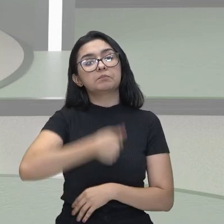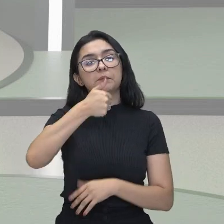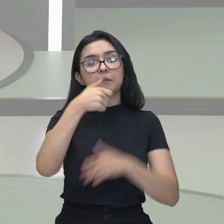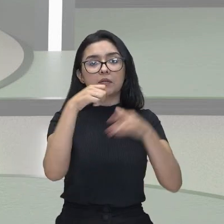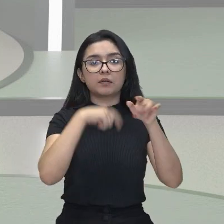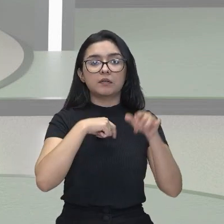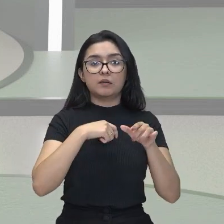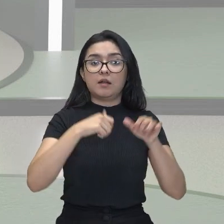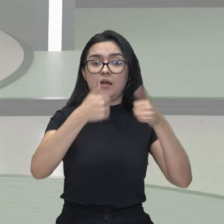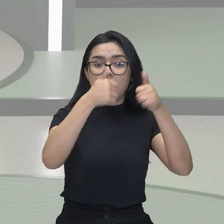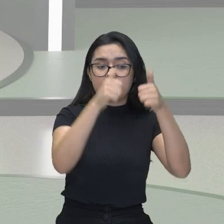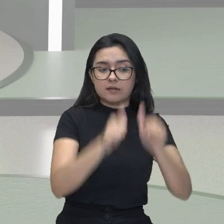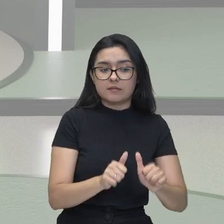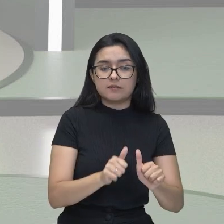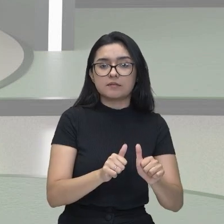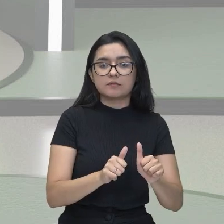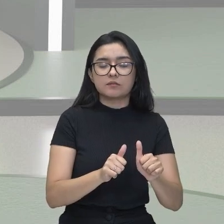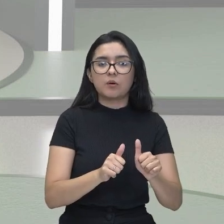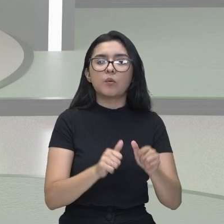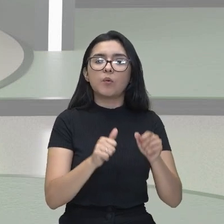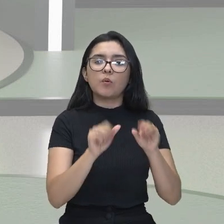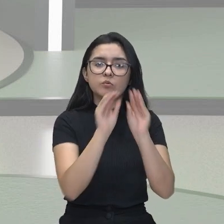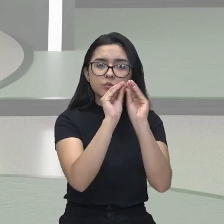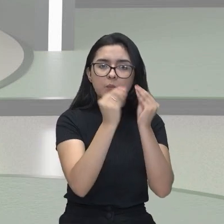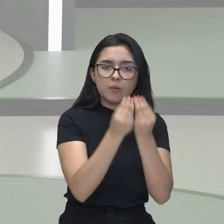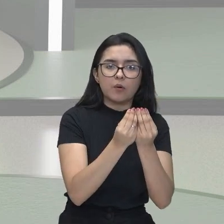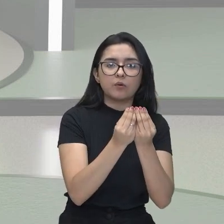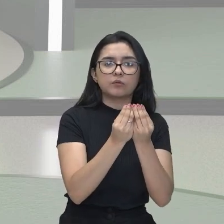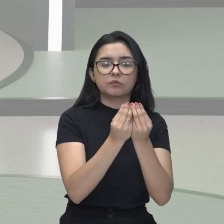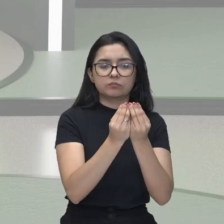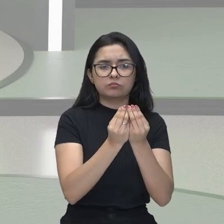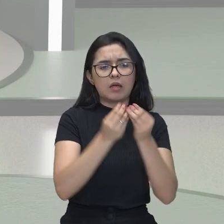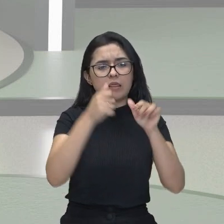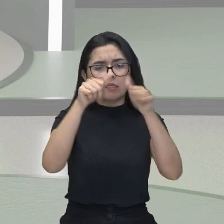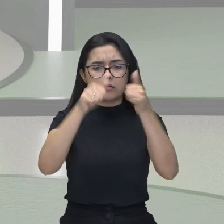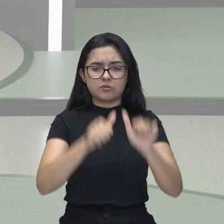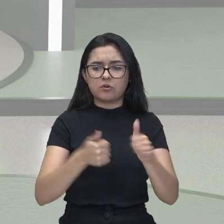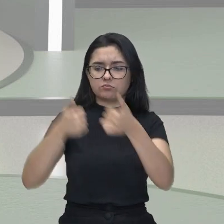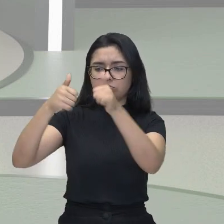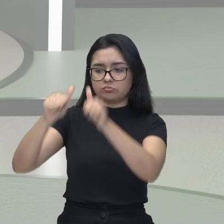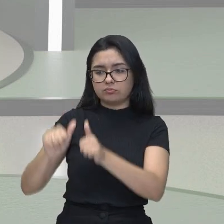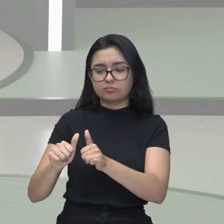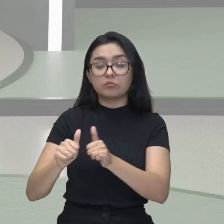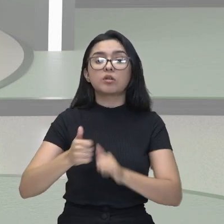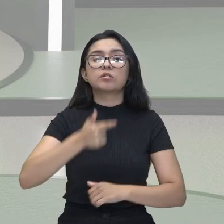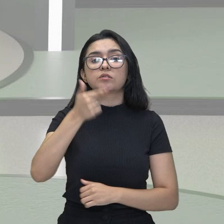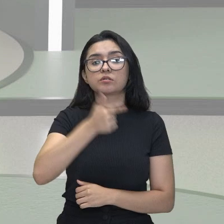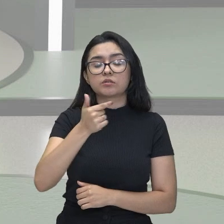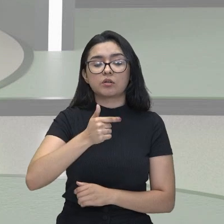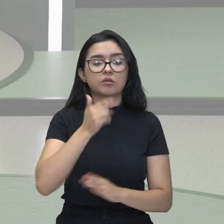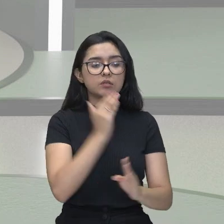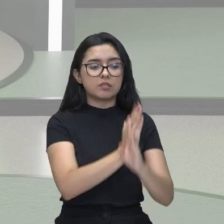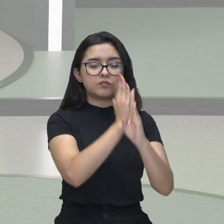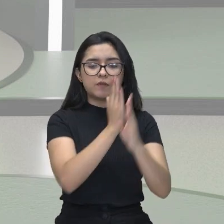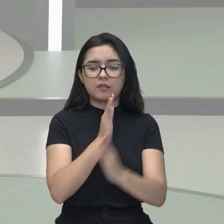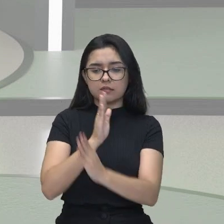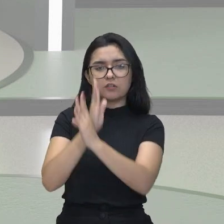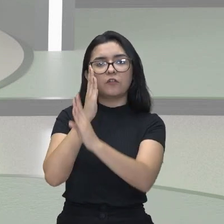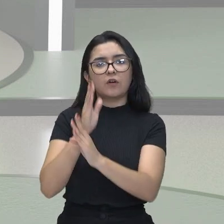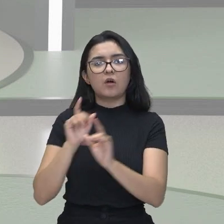os compostos orgânicos. Analisou? Segundo, identificar.